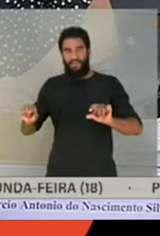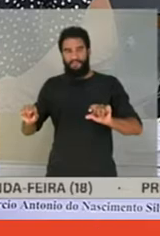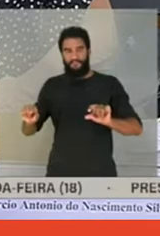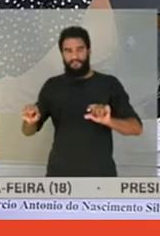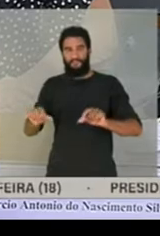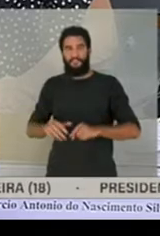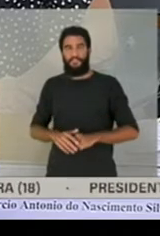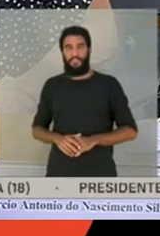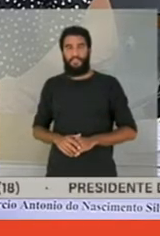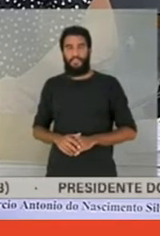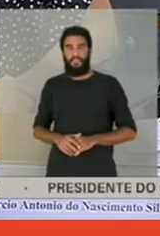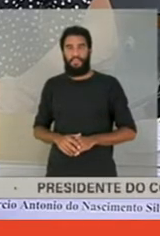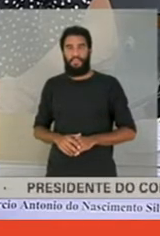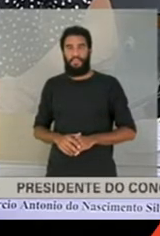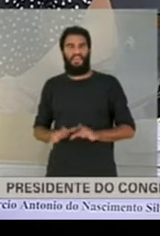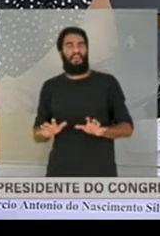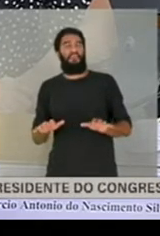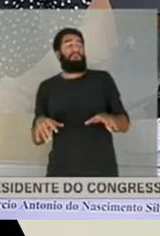e daí?